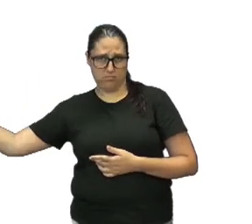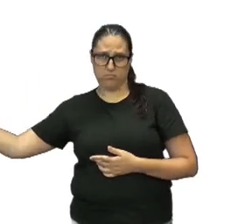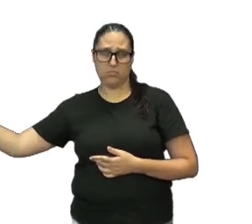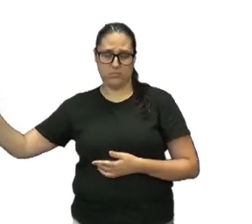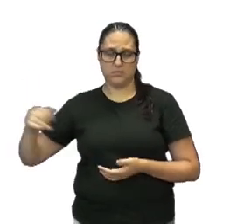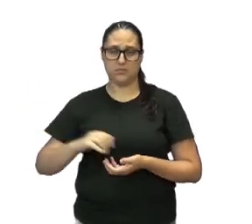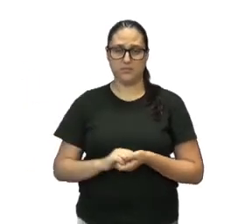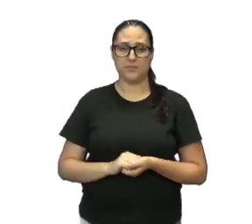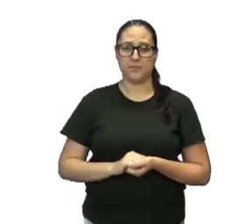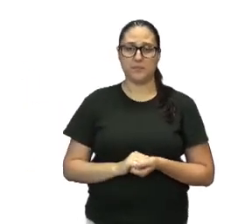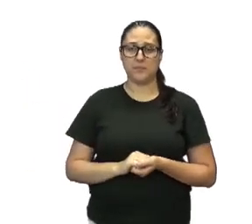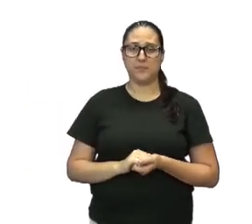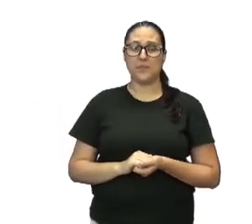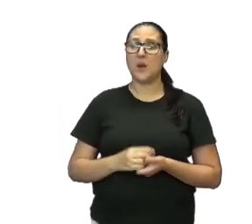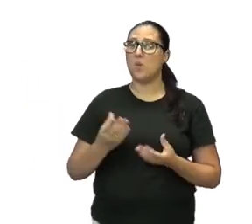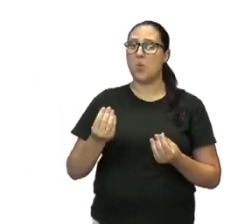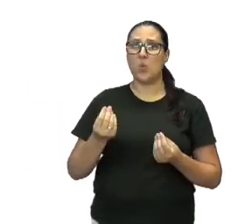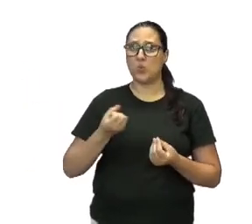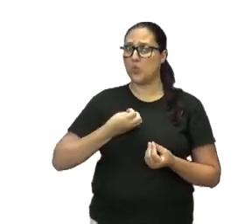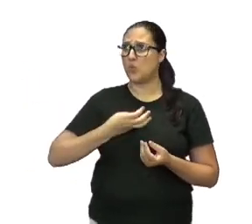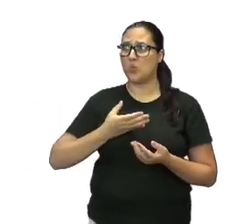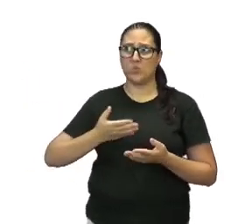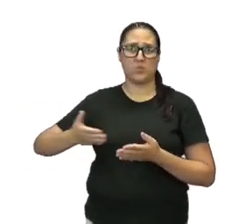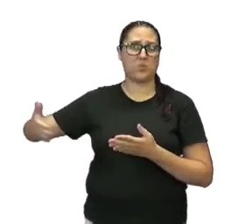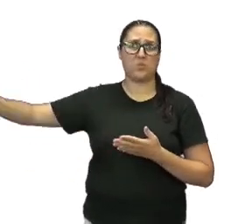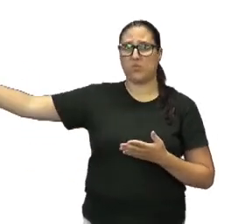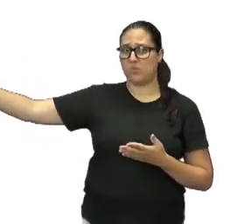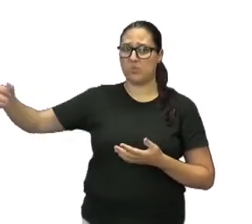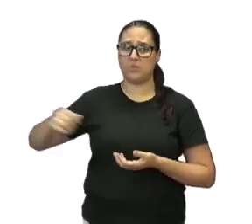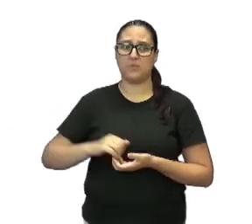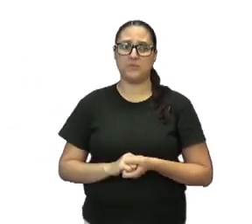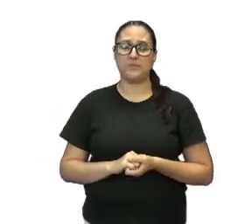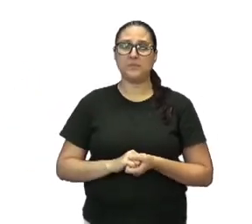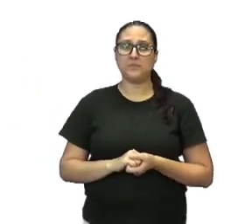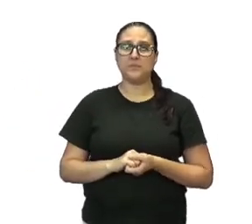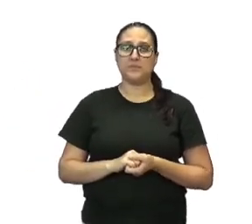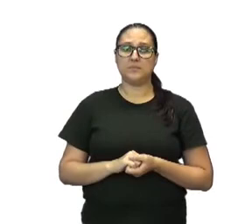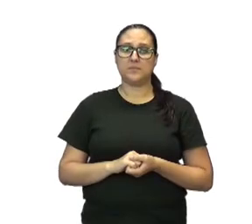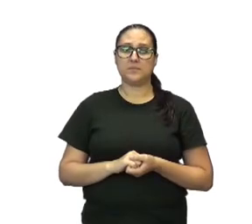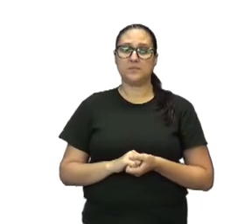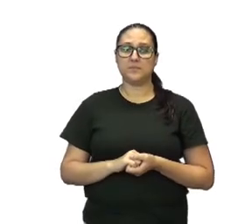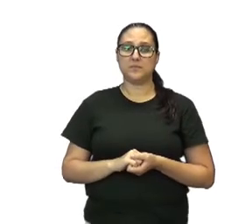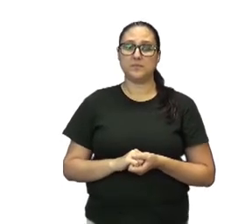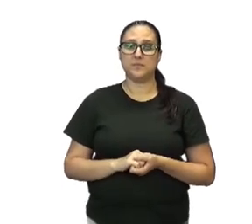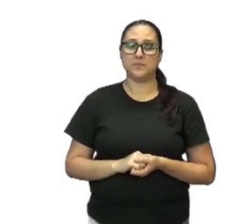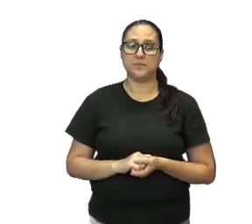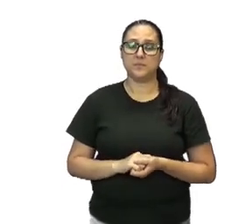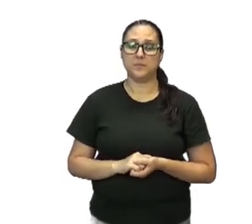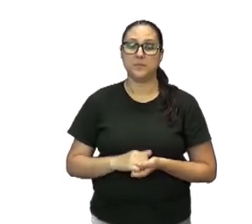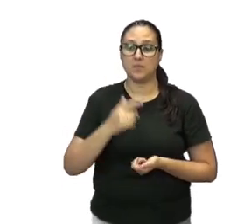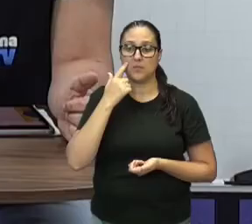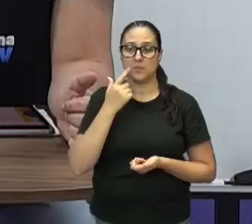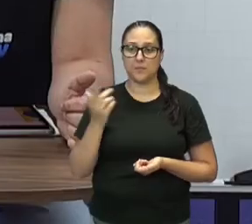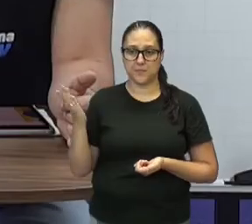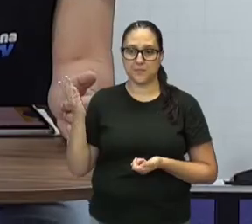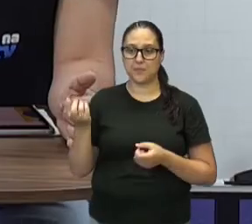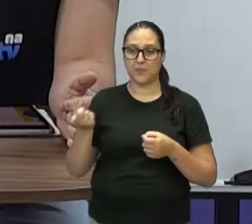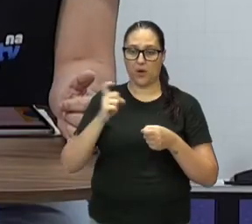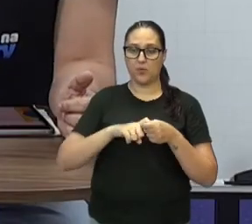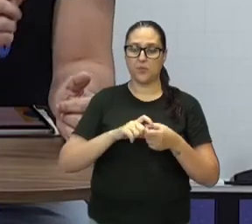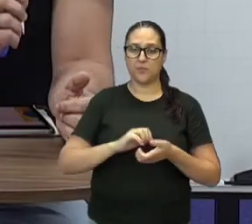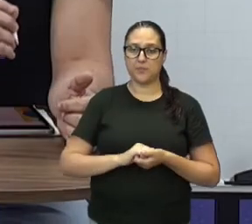ou seja, uma sequência infinita de dígitos, tá? Olha só, voltando aqui na tela.